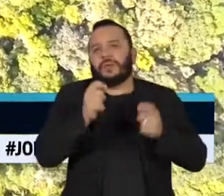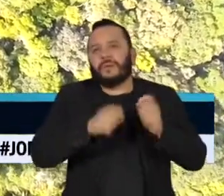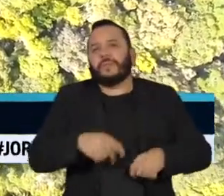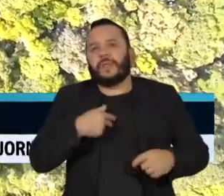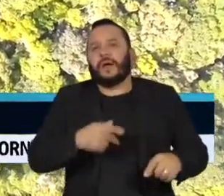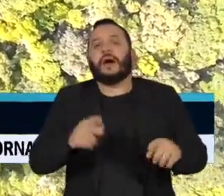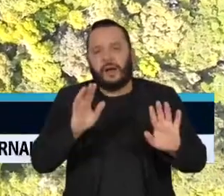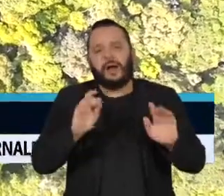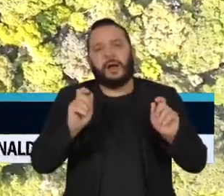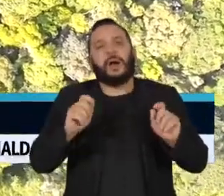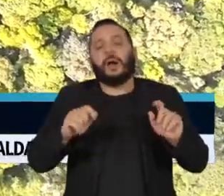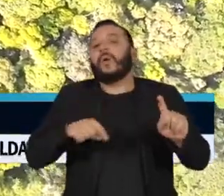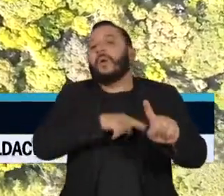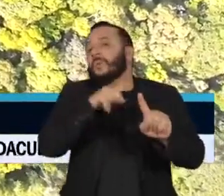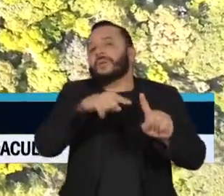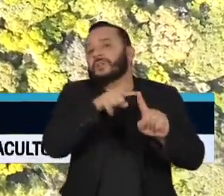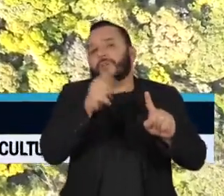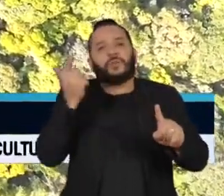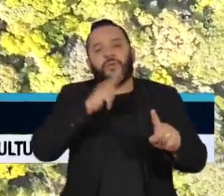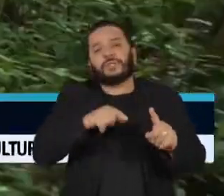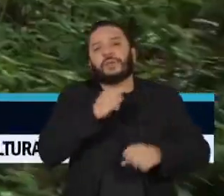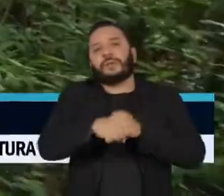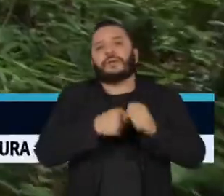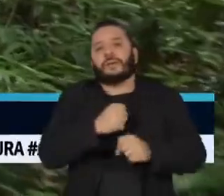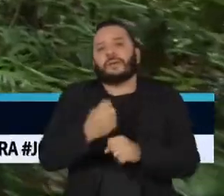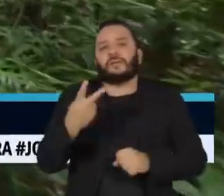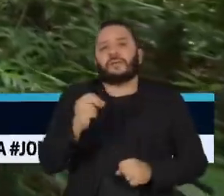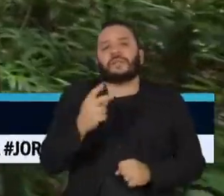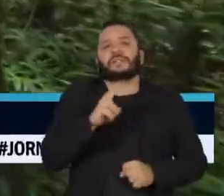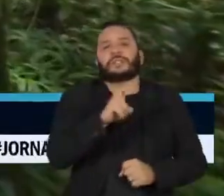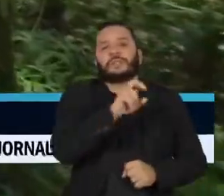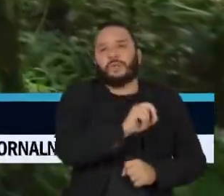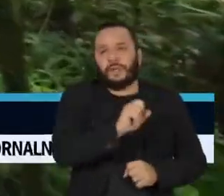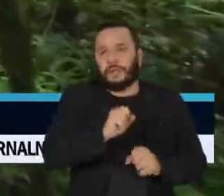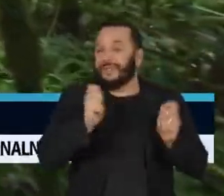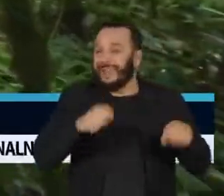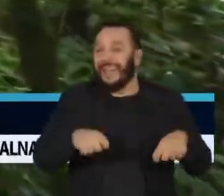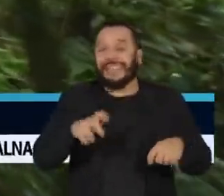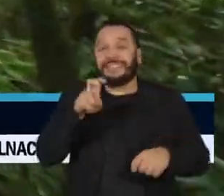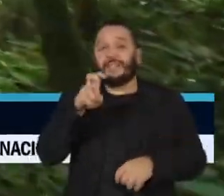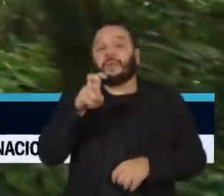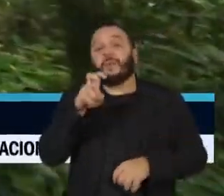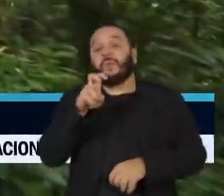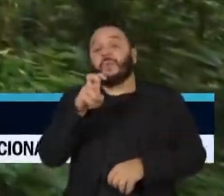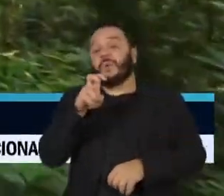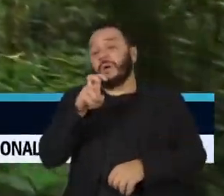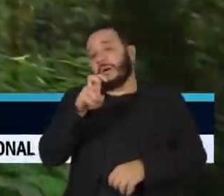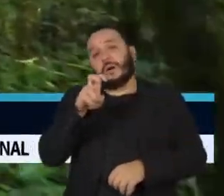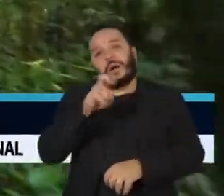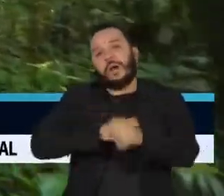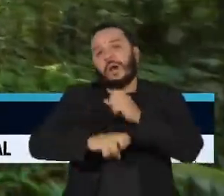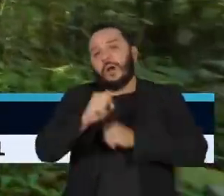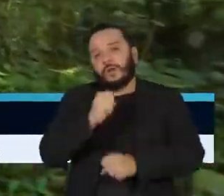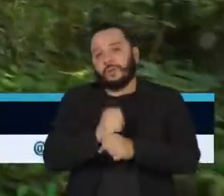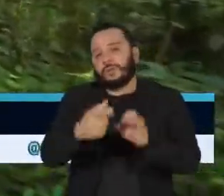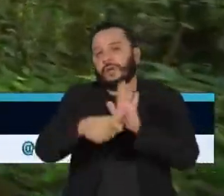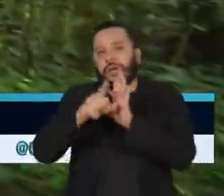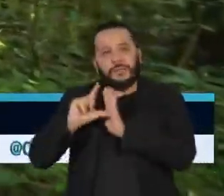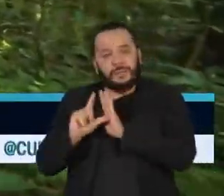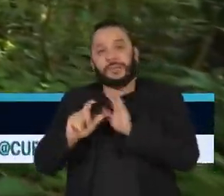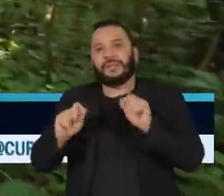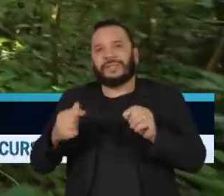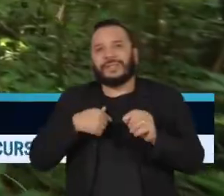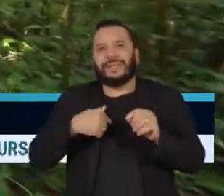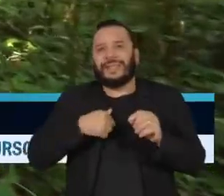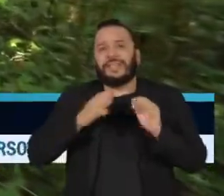2050, como é um ponto de debate aqui, mas pode atingir cinco anos antes ou até antes disso, não a neutralidade, mas